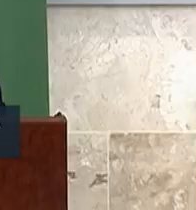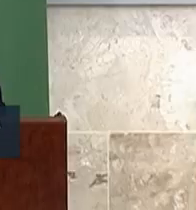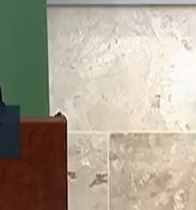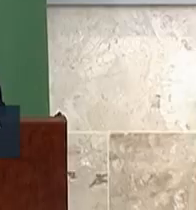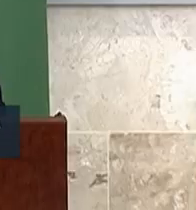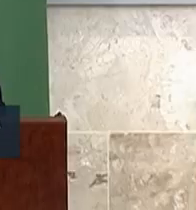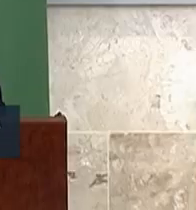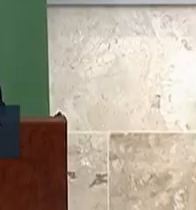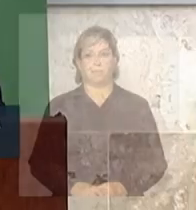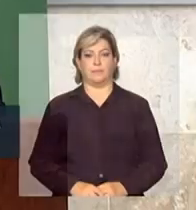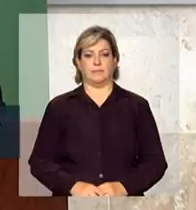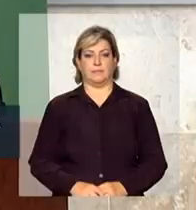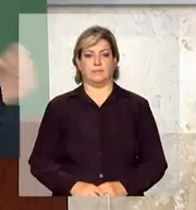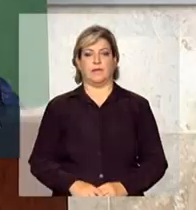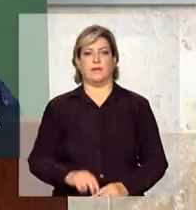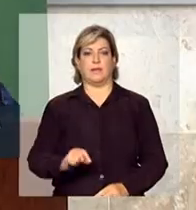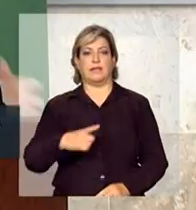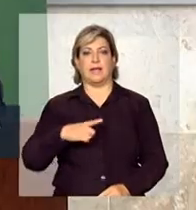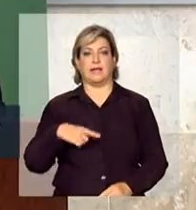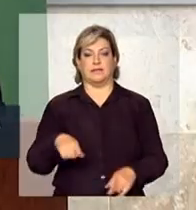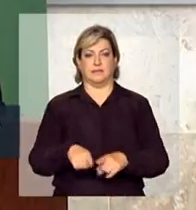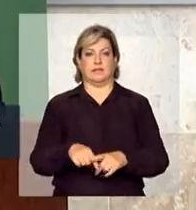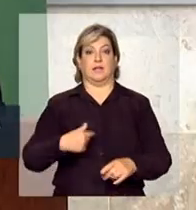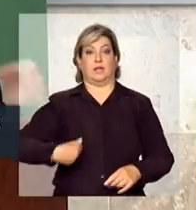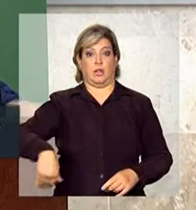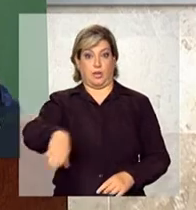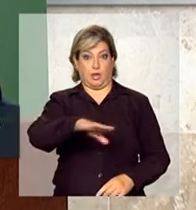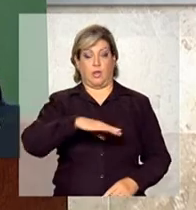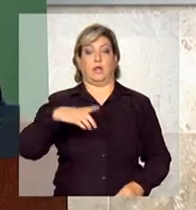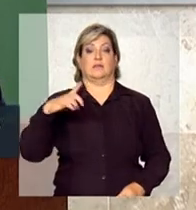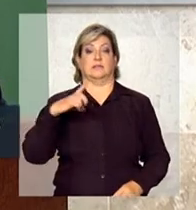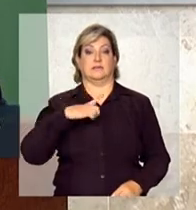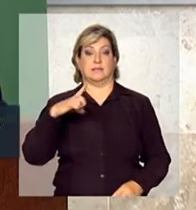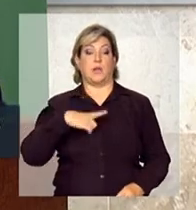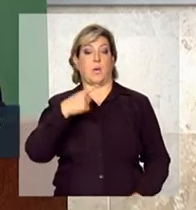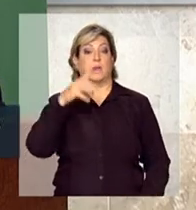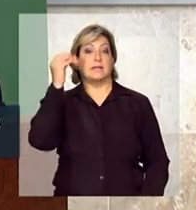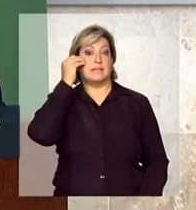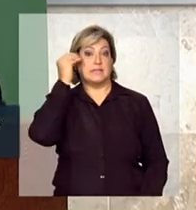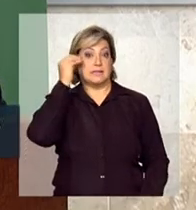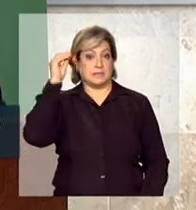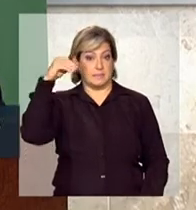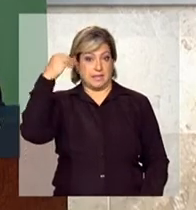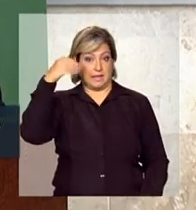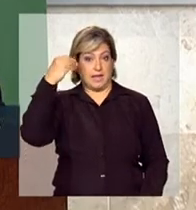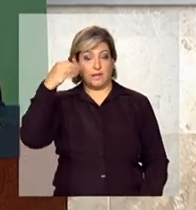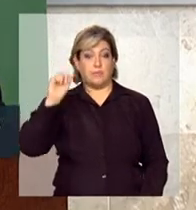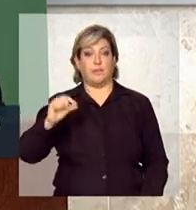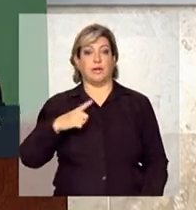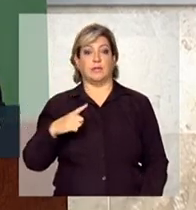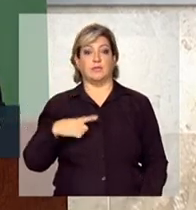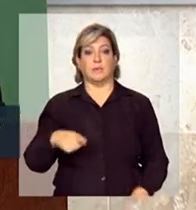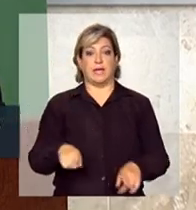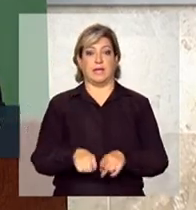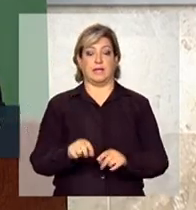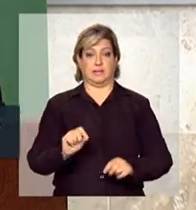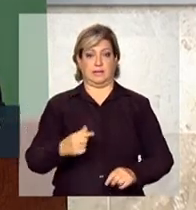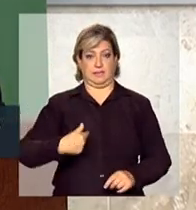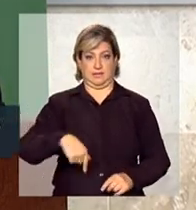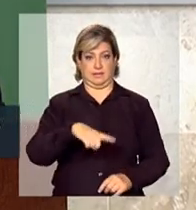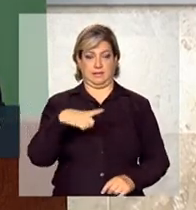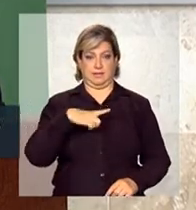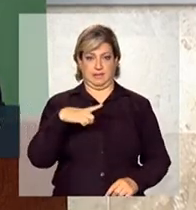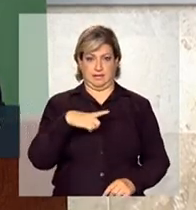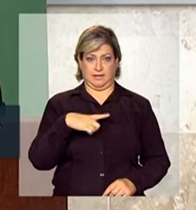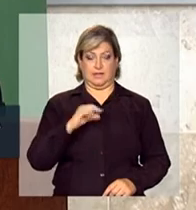E nós, eu queria dizer para vocês, nós temos uma experiência, educação não é só construir um prédio bonito